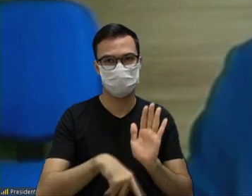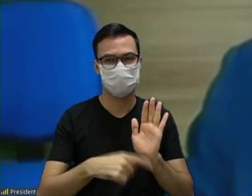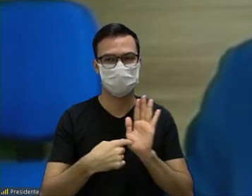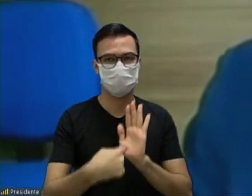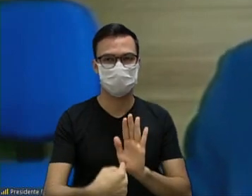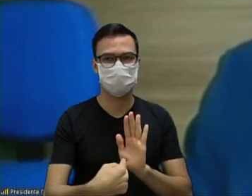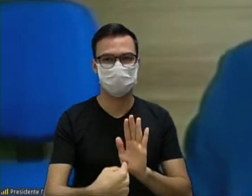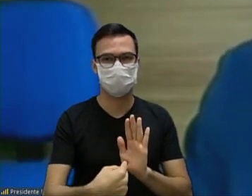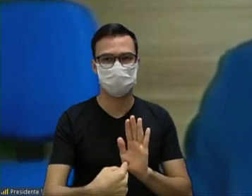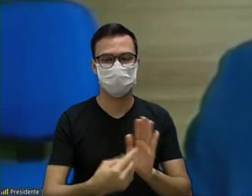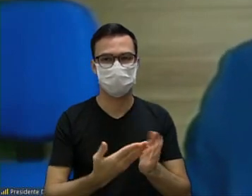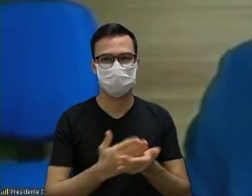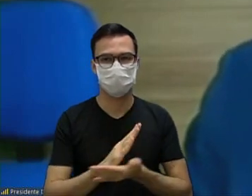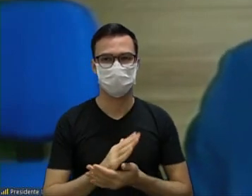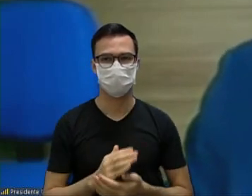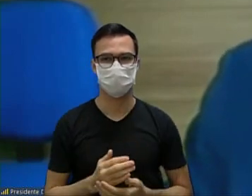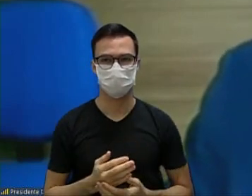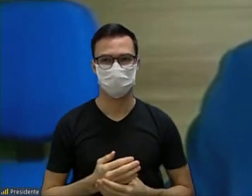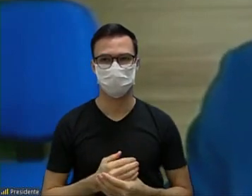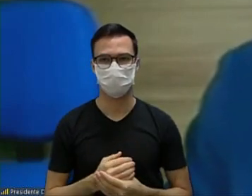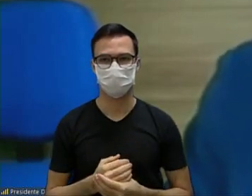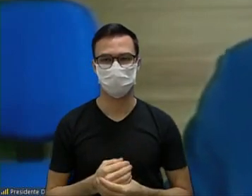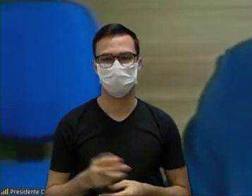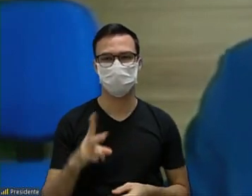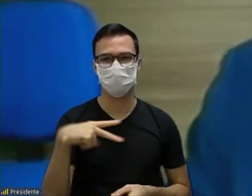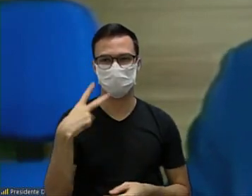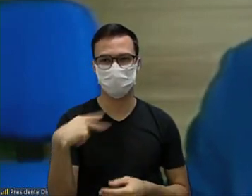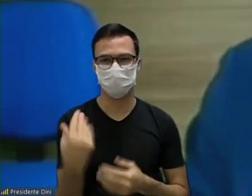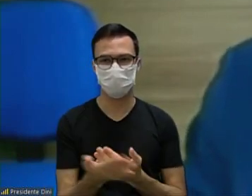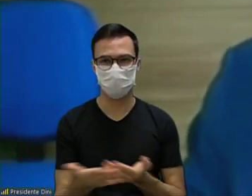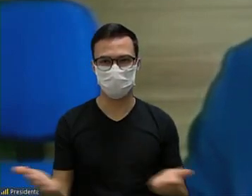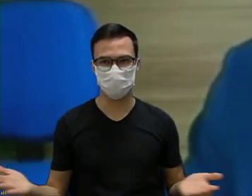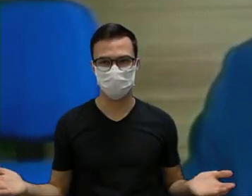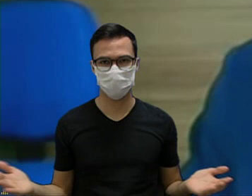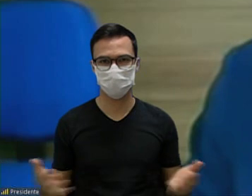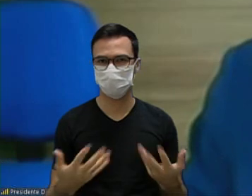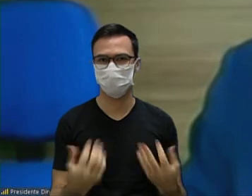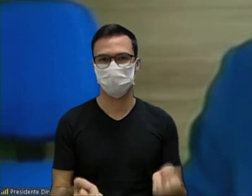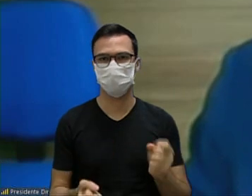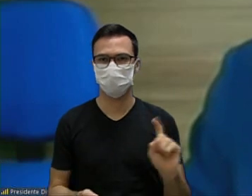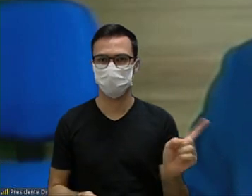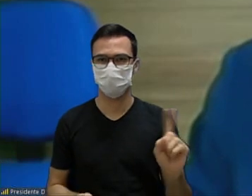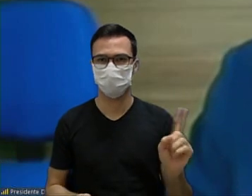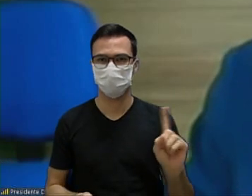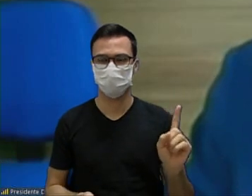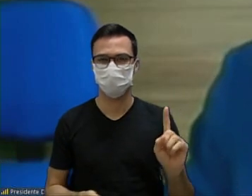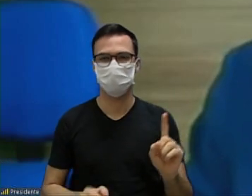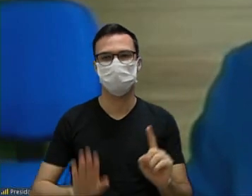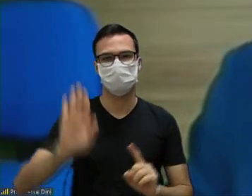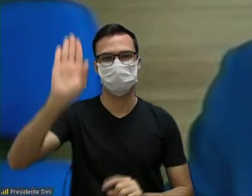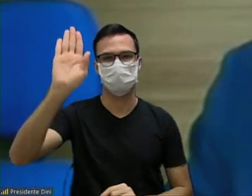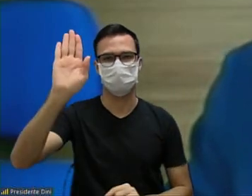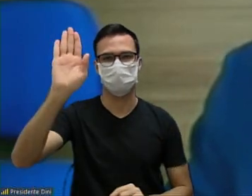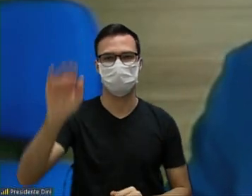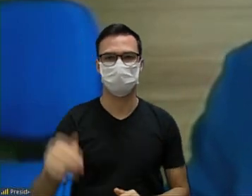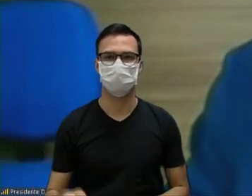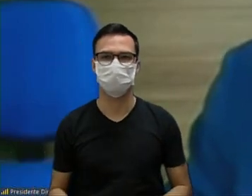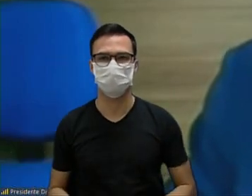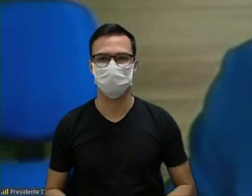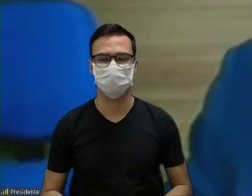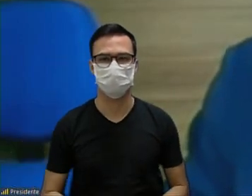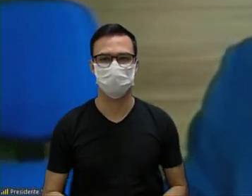deste projeto os vereadores que são contrários ao projeto por favor se manifestem